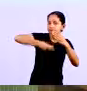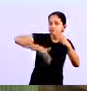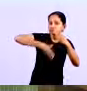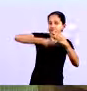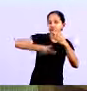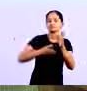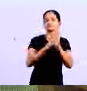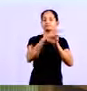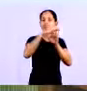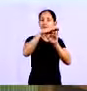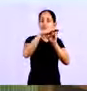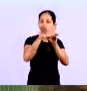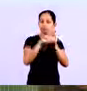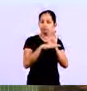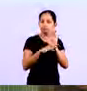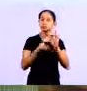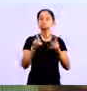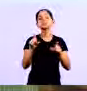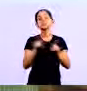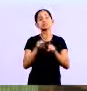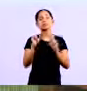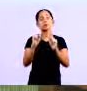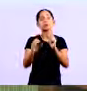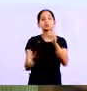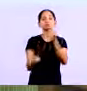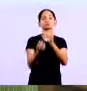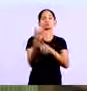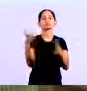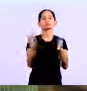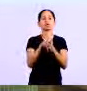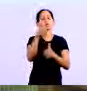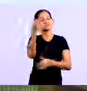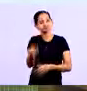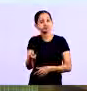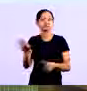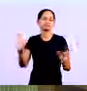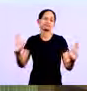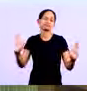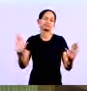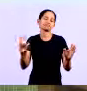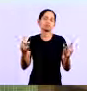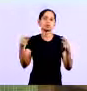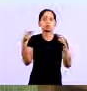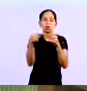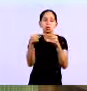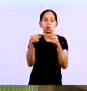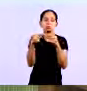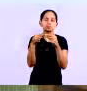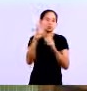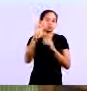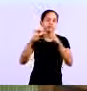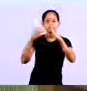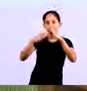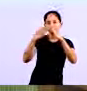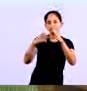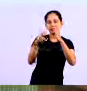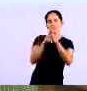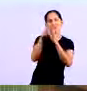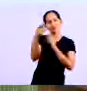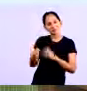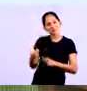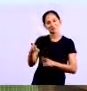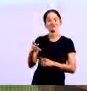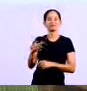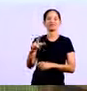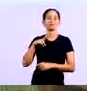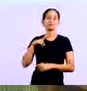necessidade da sua organização Você pode criar um controle que só sirva para ela Ou para poucas empresas daquele mesmo ramo Então assim, existem várias situações